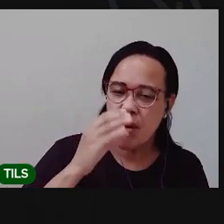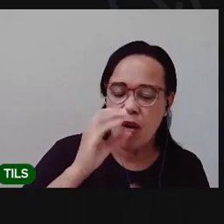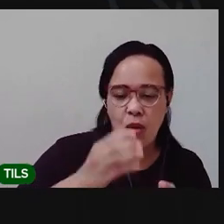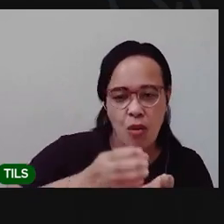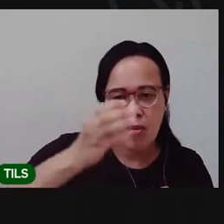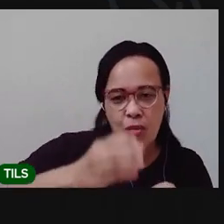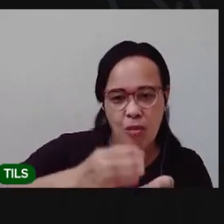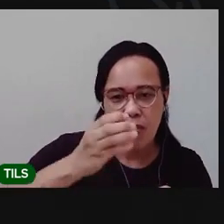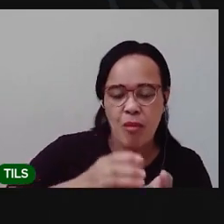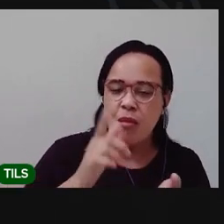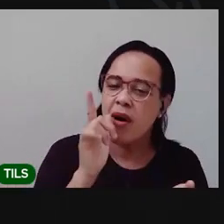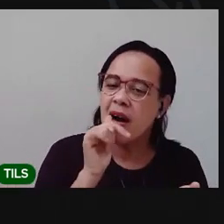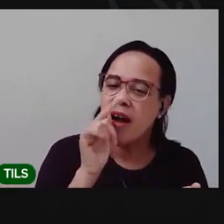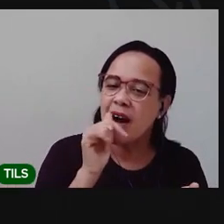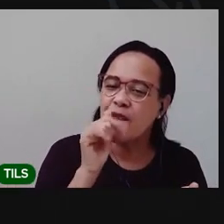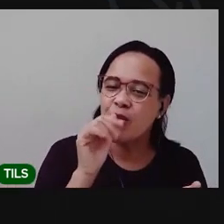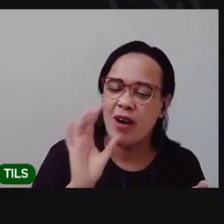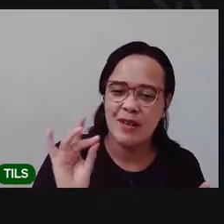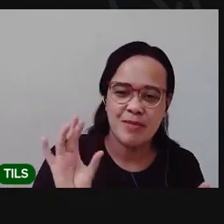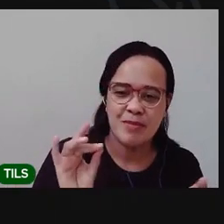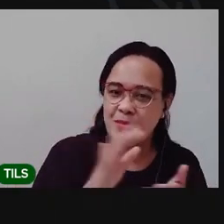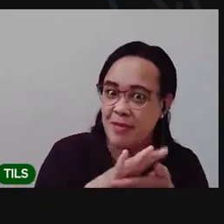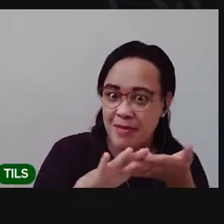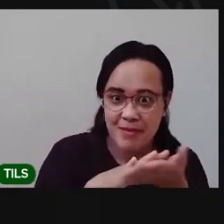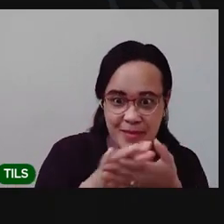hidratada, hidratada, tá bom?